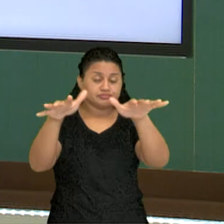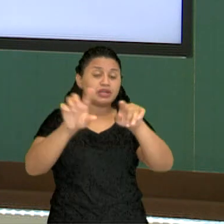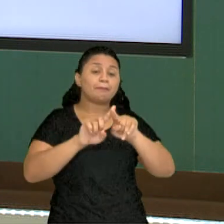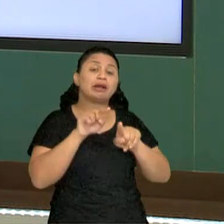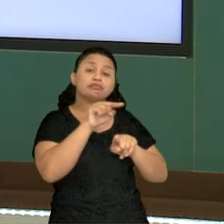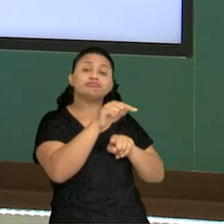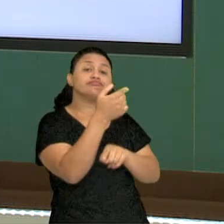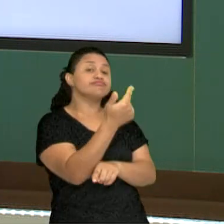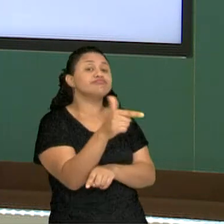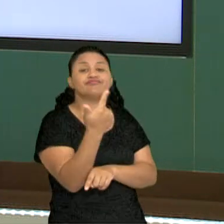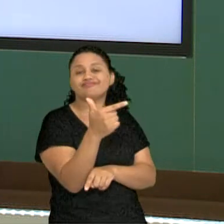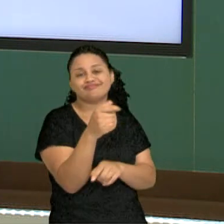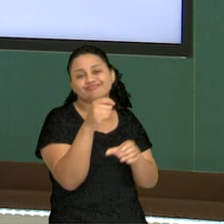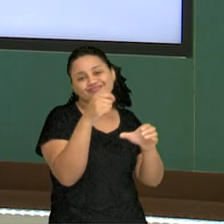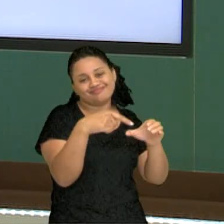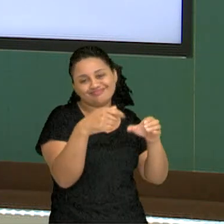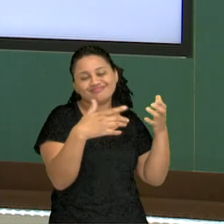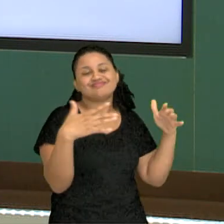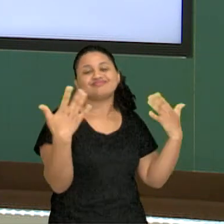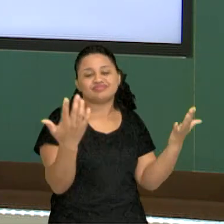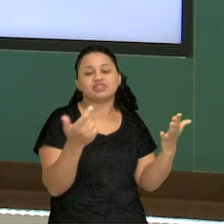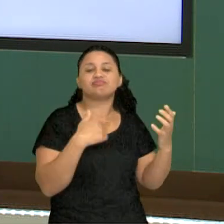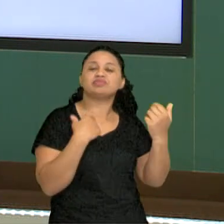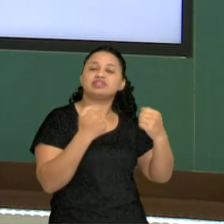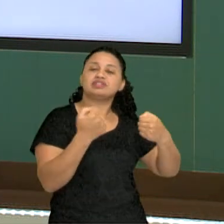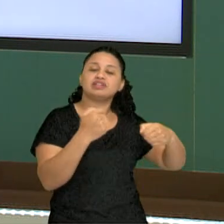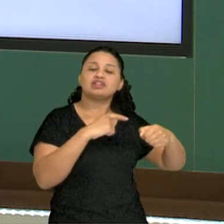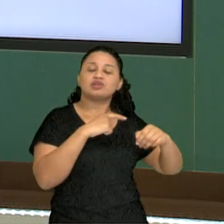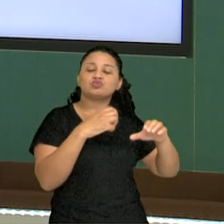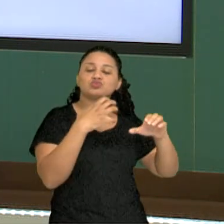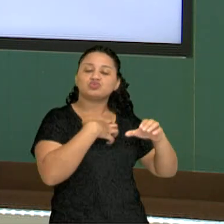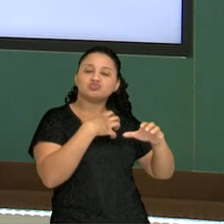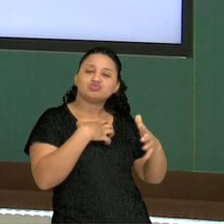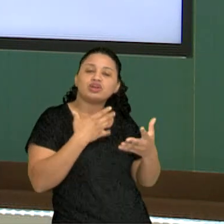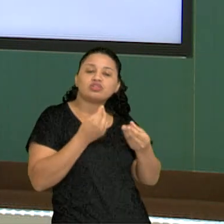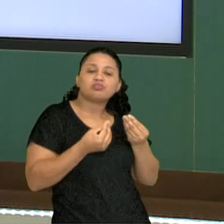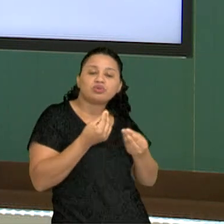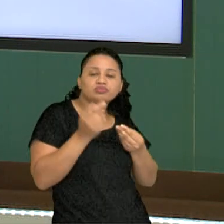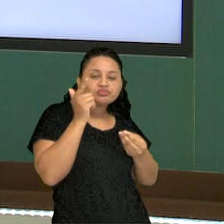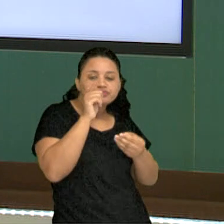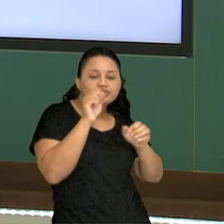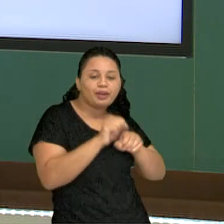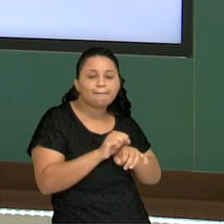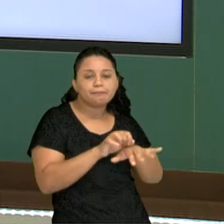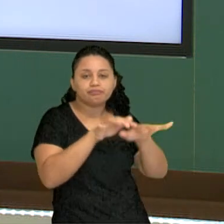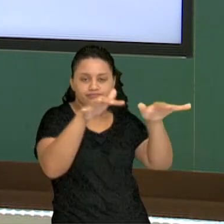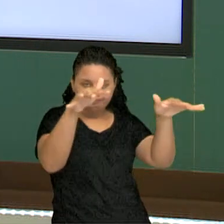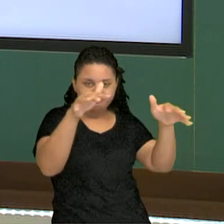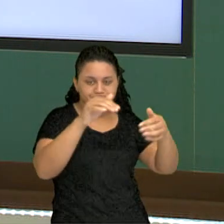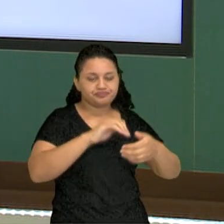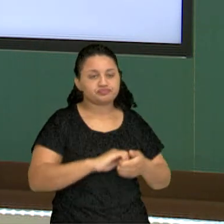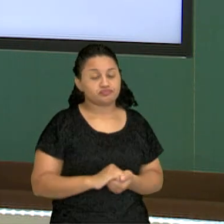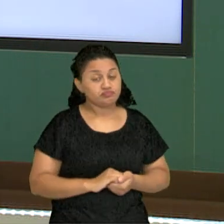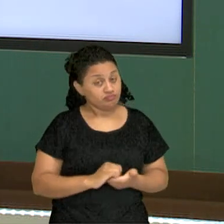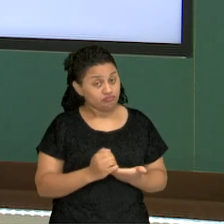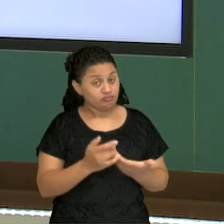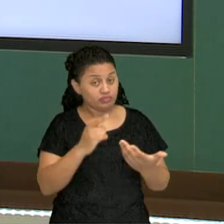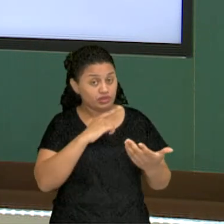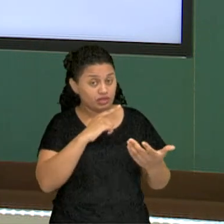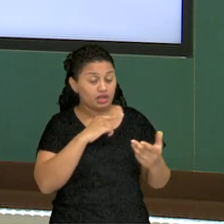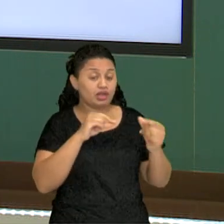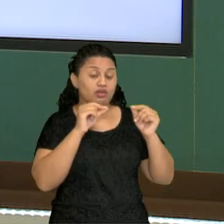plantas. Então, se elas não têm sementes, ela tem que ter alguma estrutura responsável pela reprodução e apresentam.